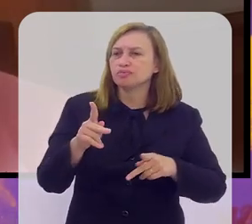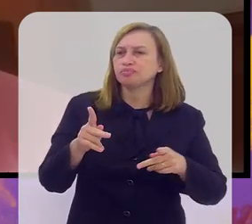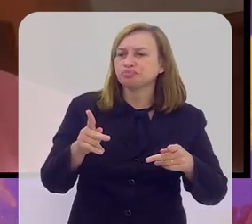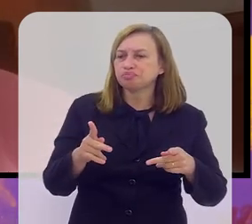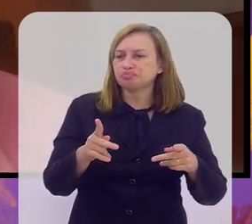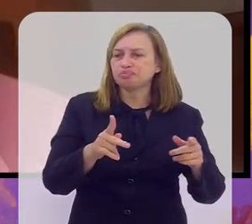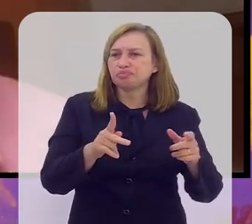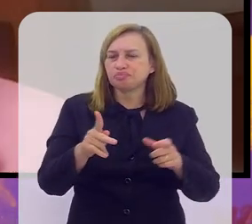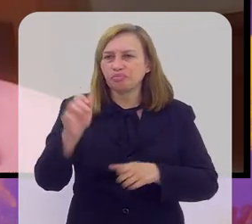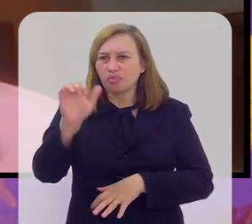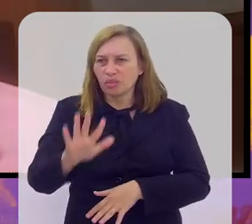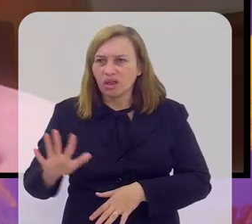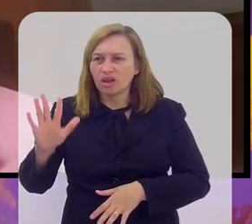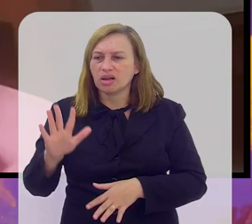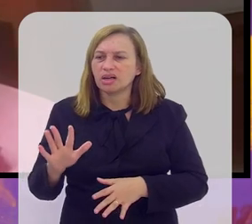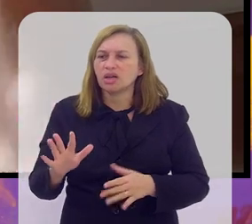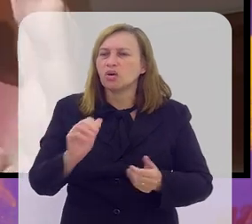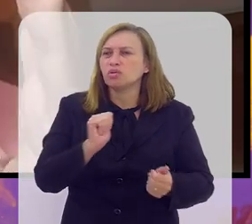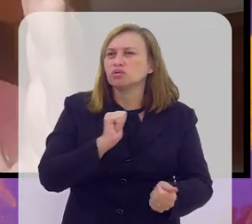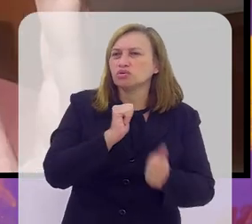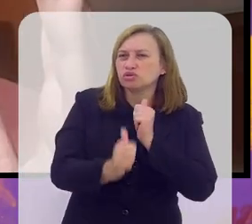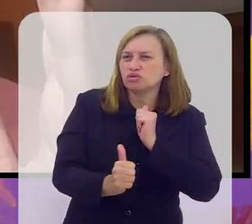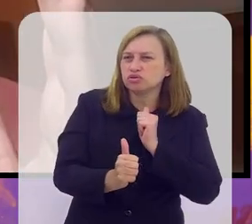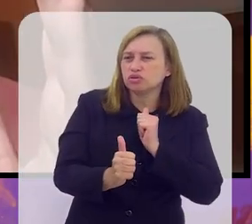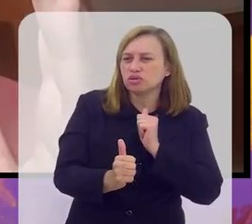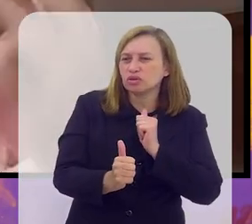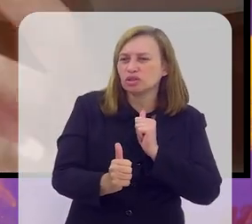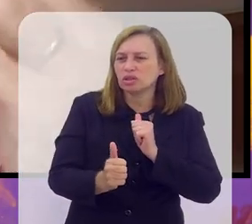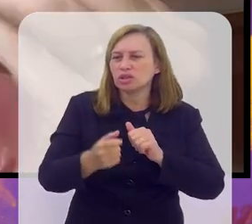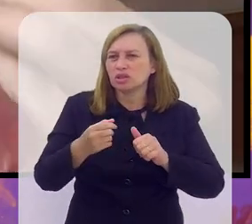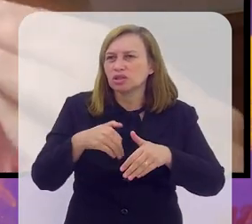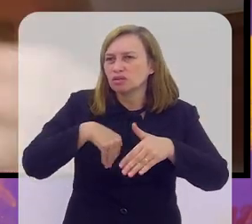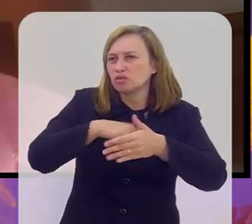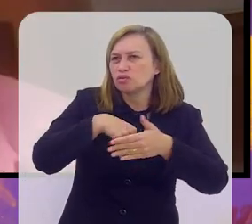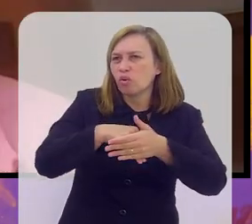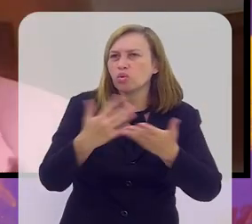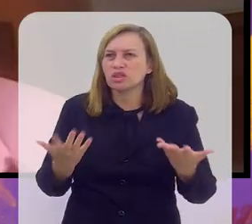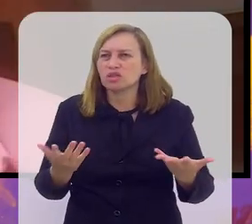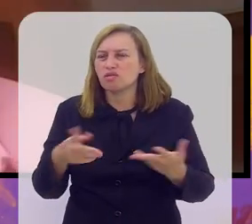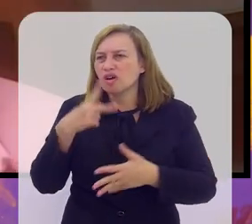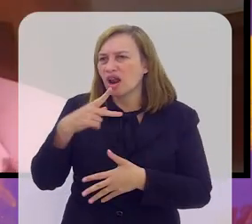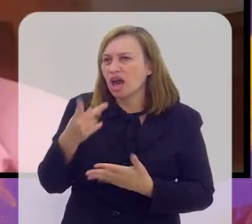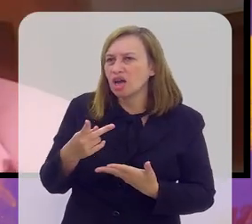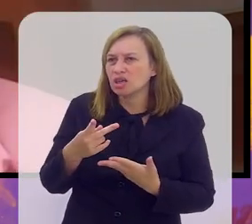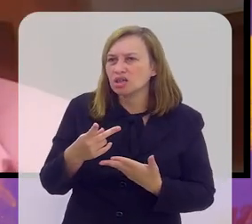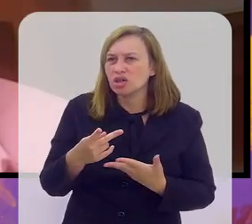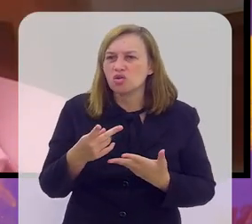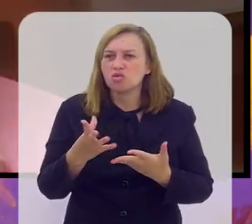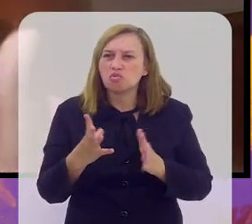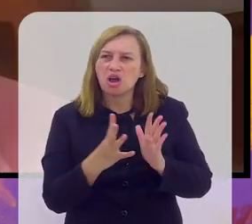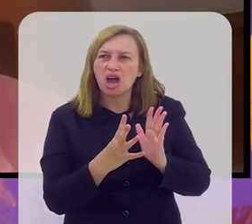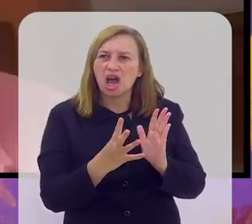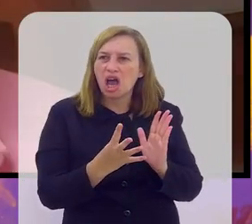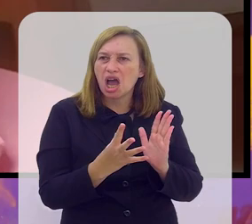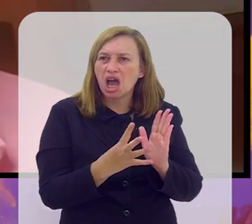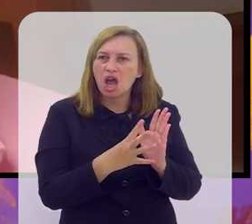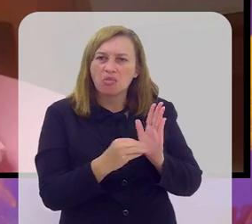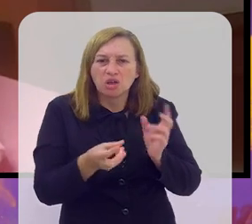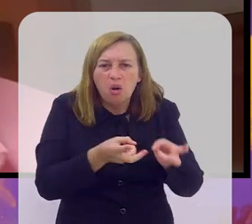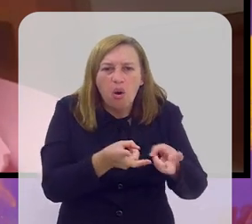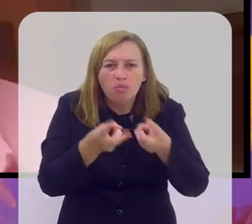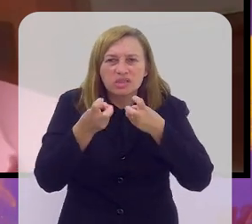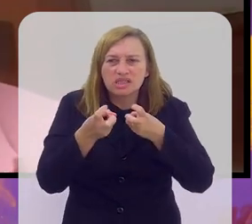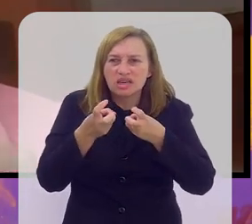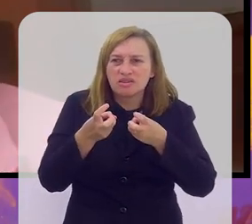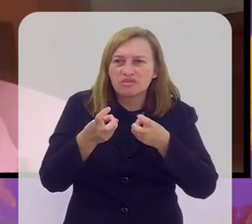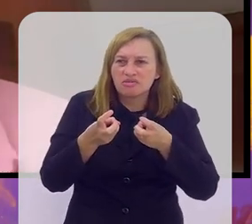três jogadores por equipe. Havia uma certa cisma, para não dizer, uma modinha de